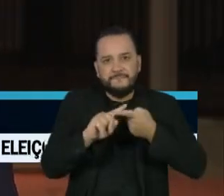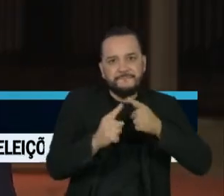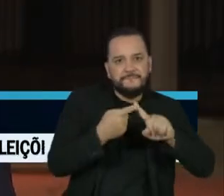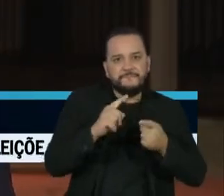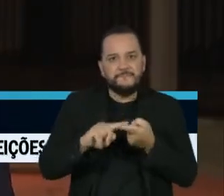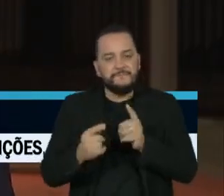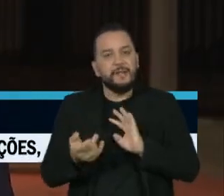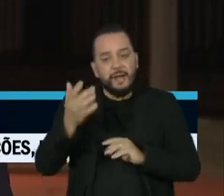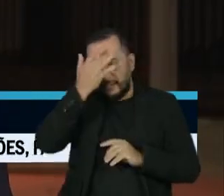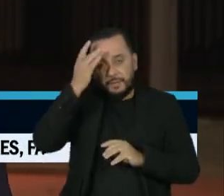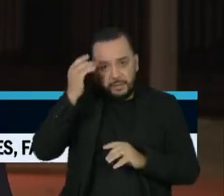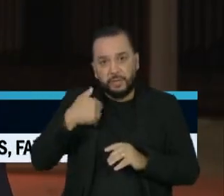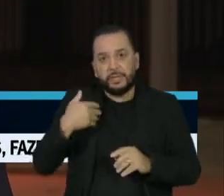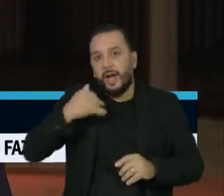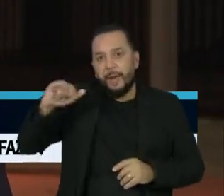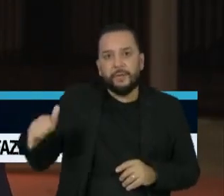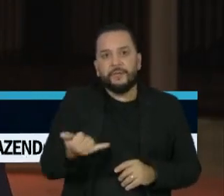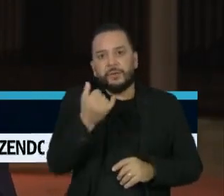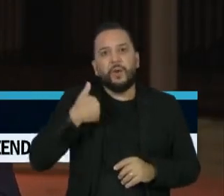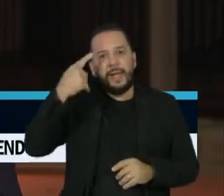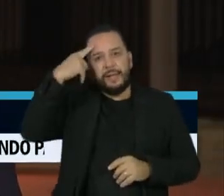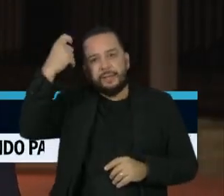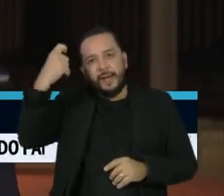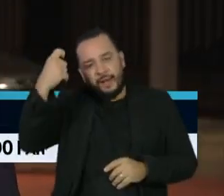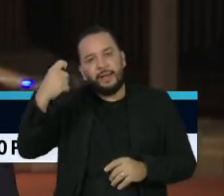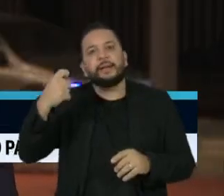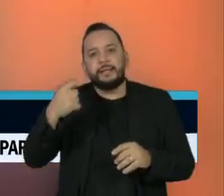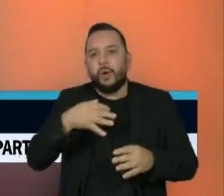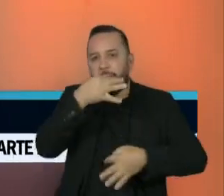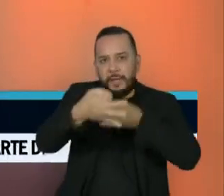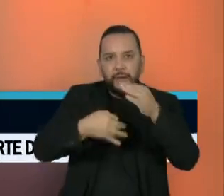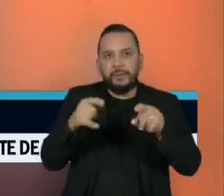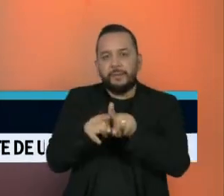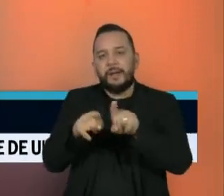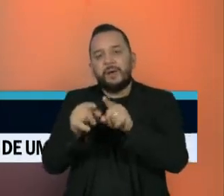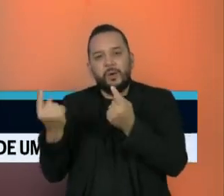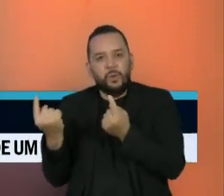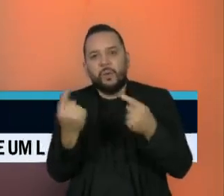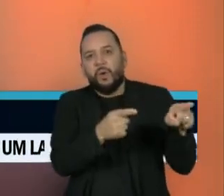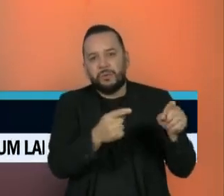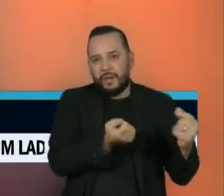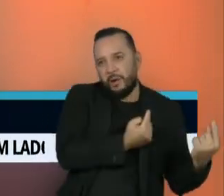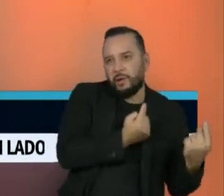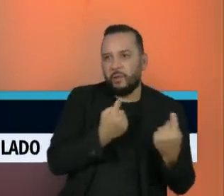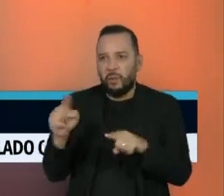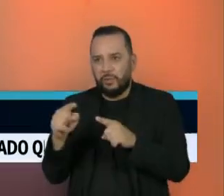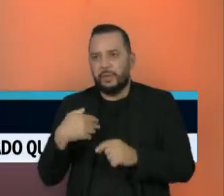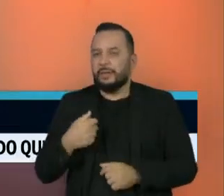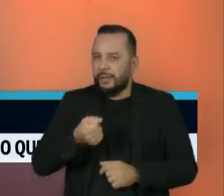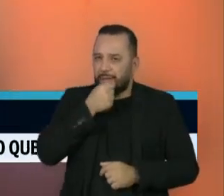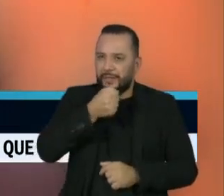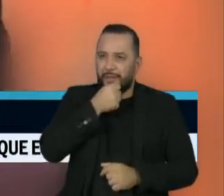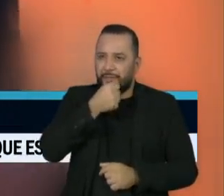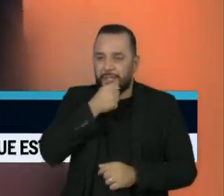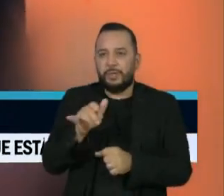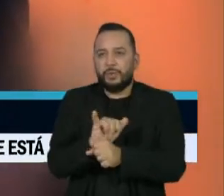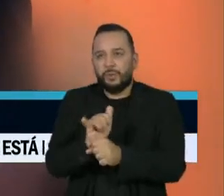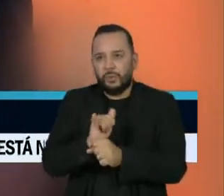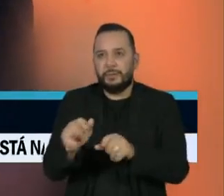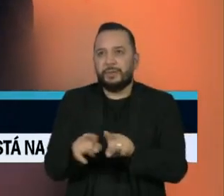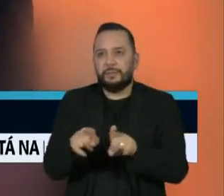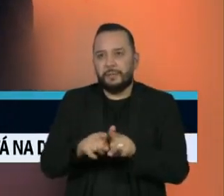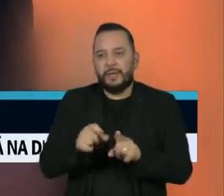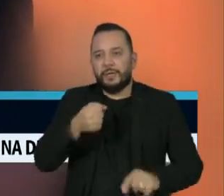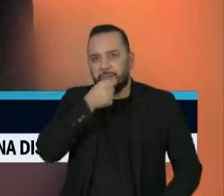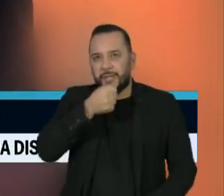pré-candidatos aproveitaram para expor ideias e atacar adversários. Em entrevista a youtubers e jornalistas independentes, o ex